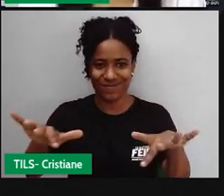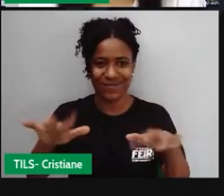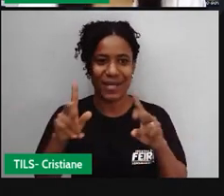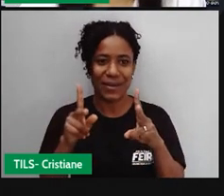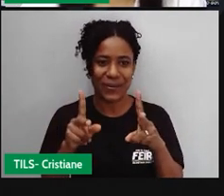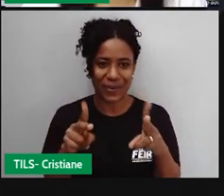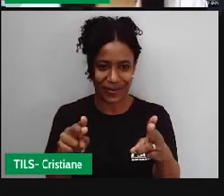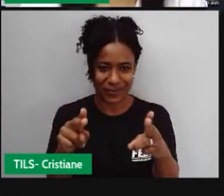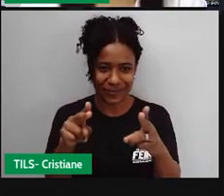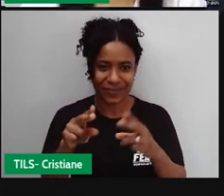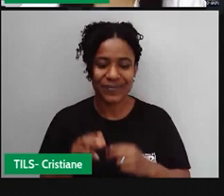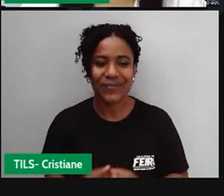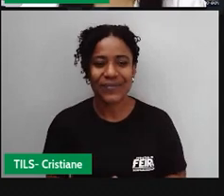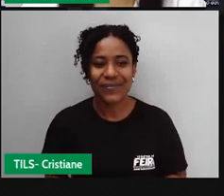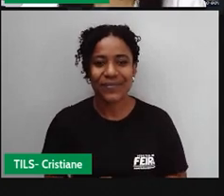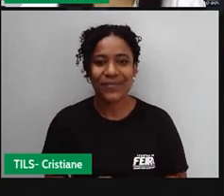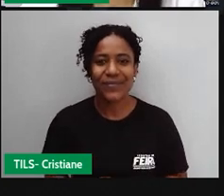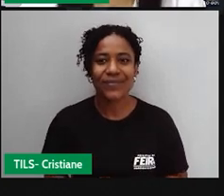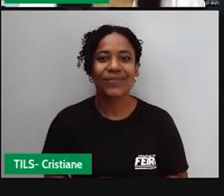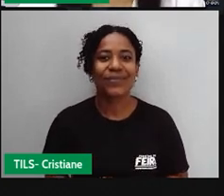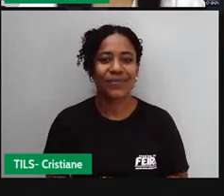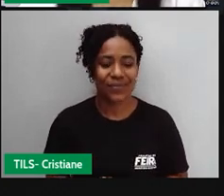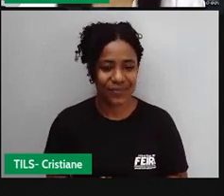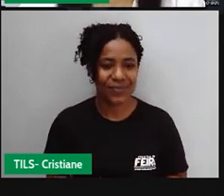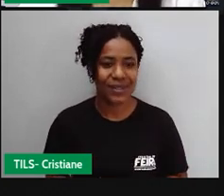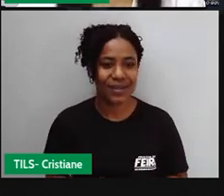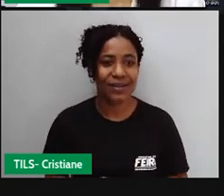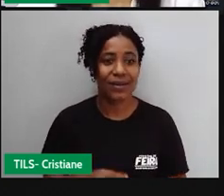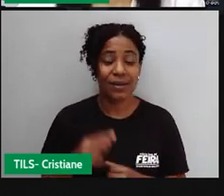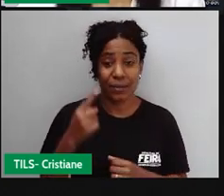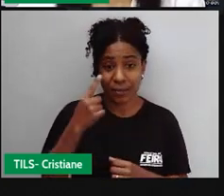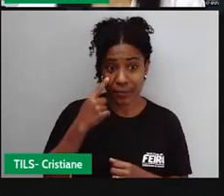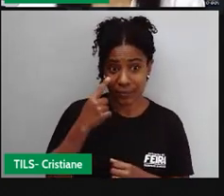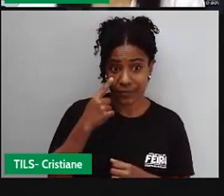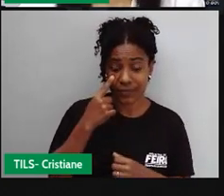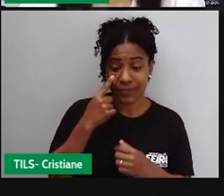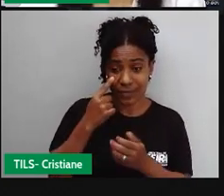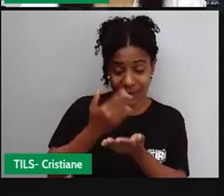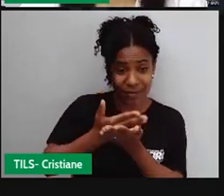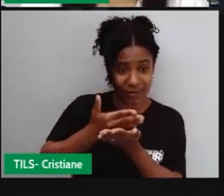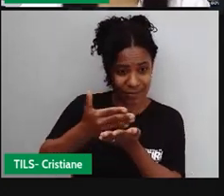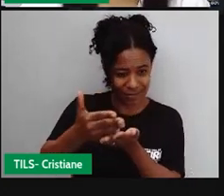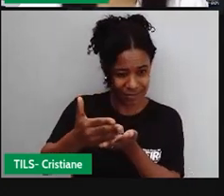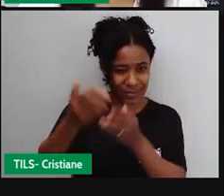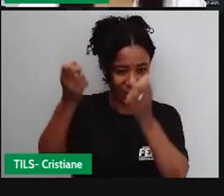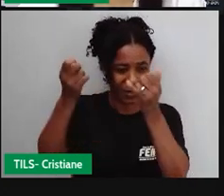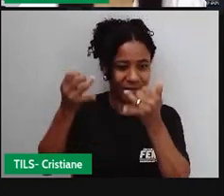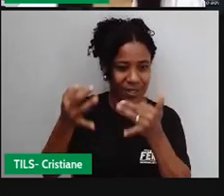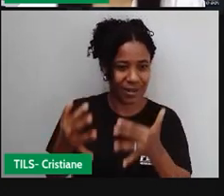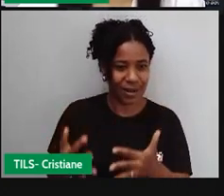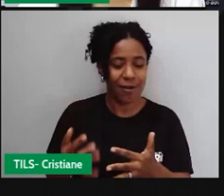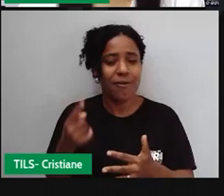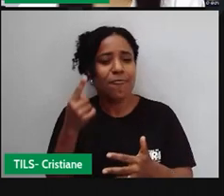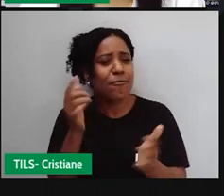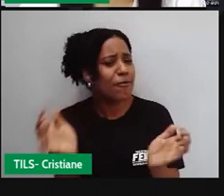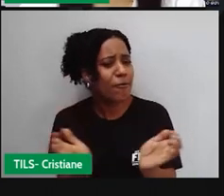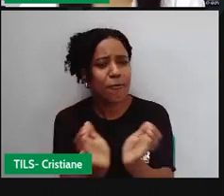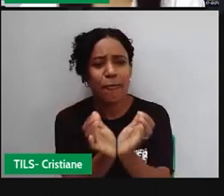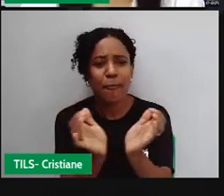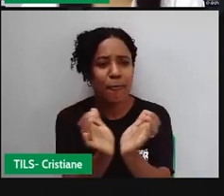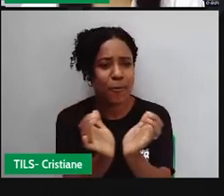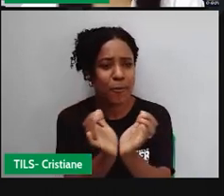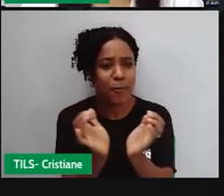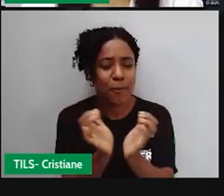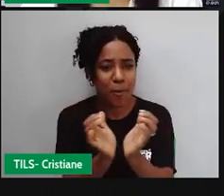E aí, para começar, é muito importante a gente se atentar aí aos povos africanos.